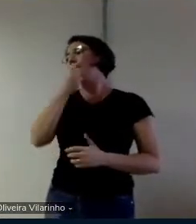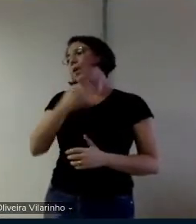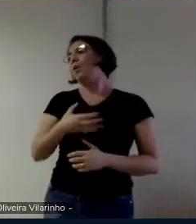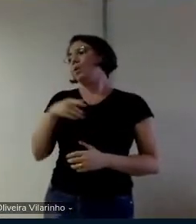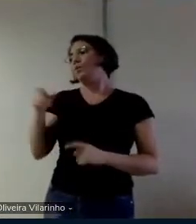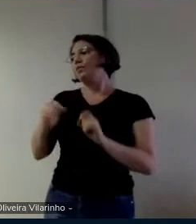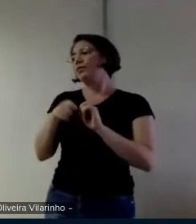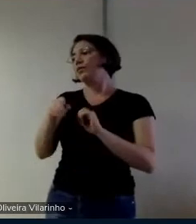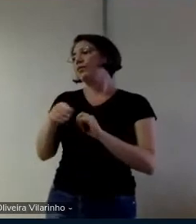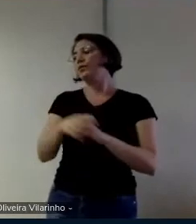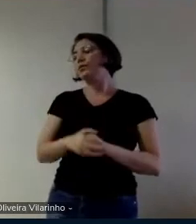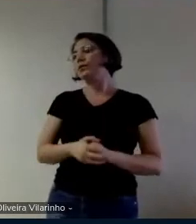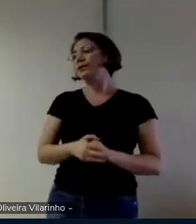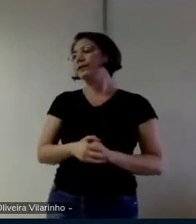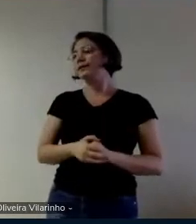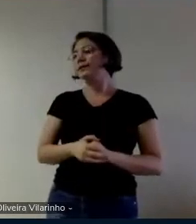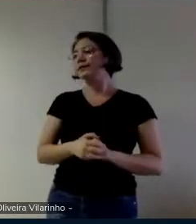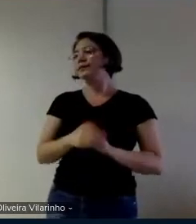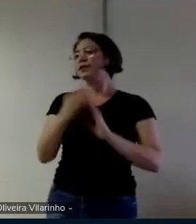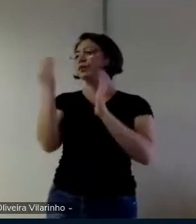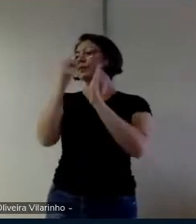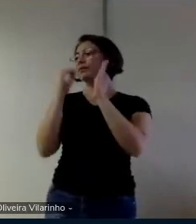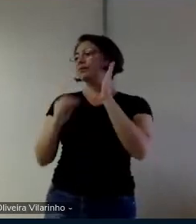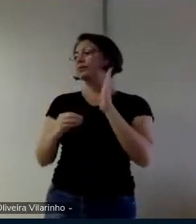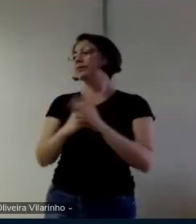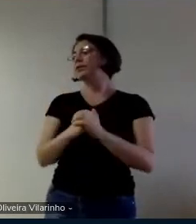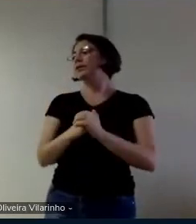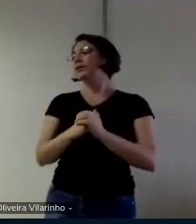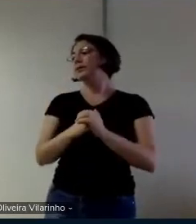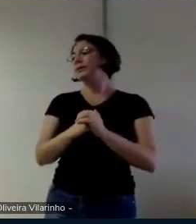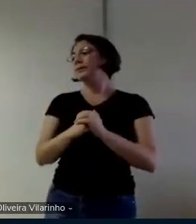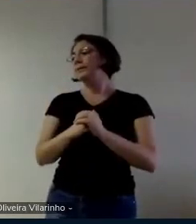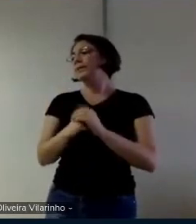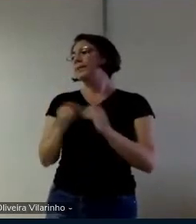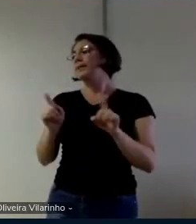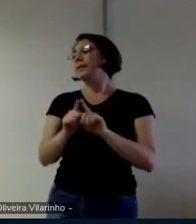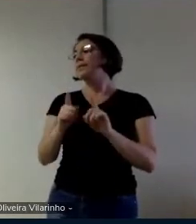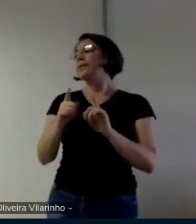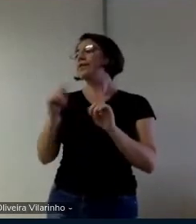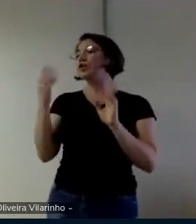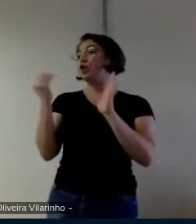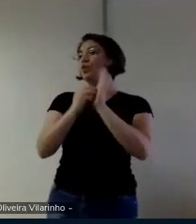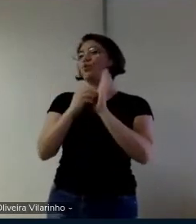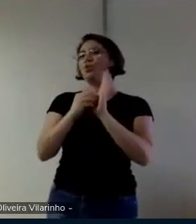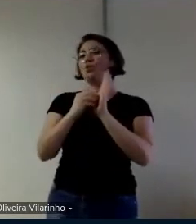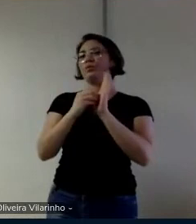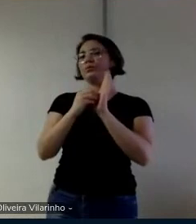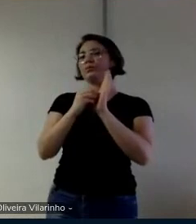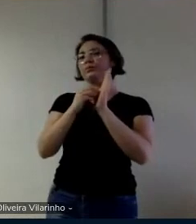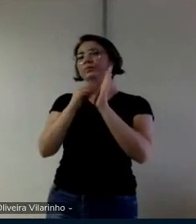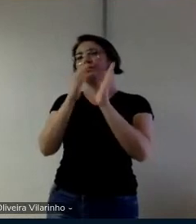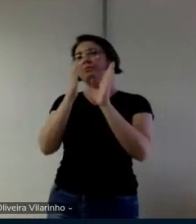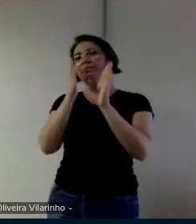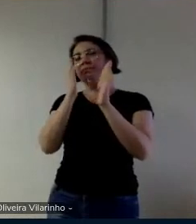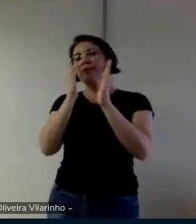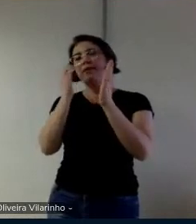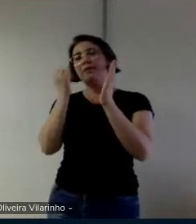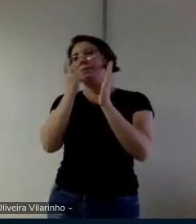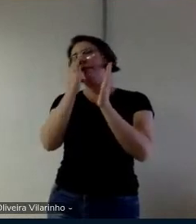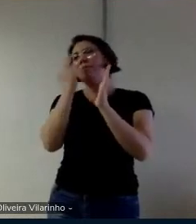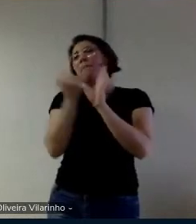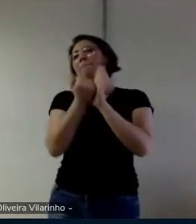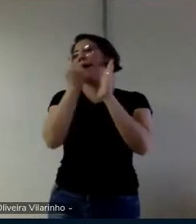bom você fez uma uma marcação também de como você identifica essas habilidades